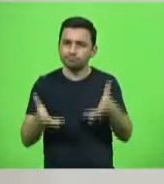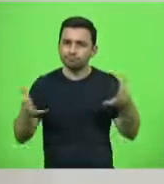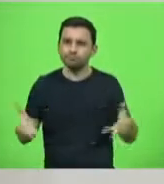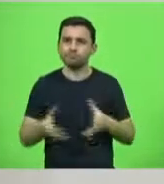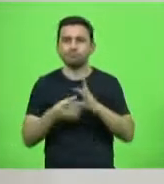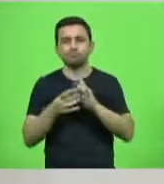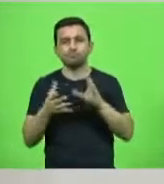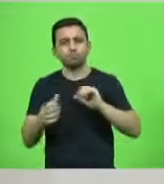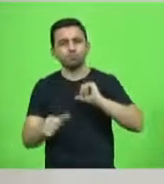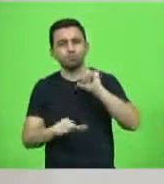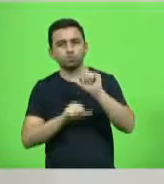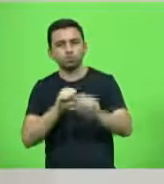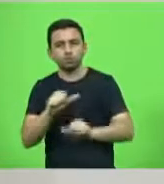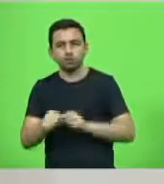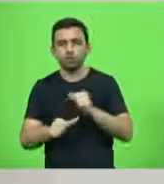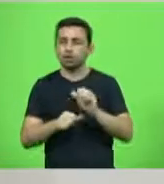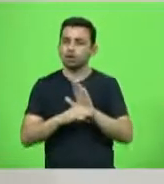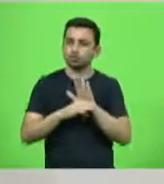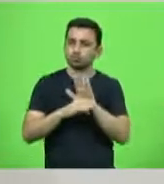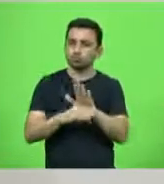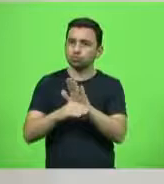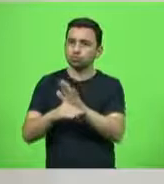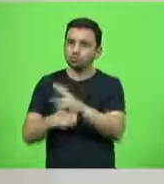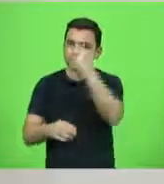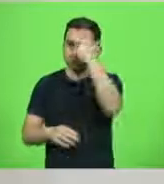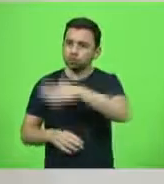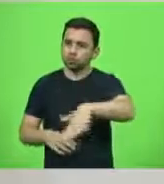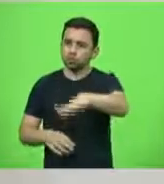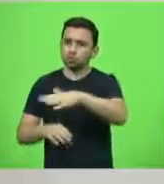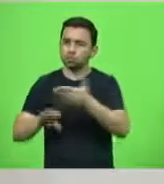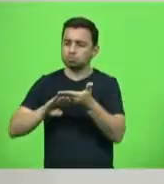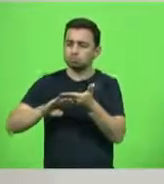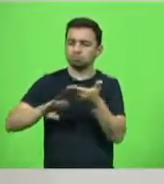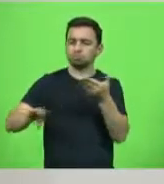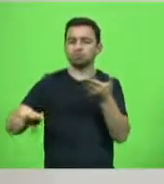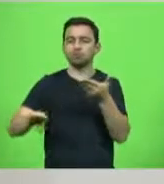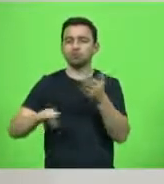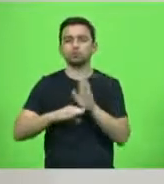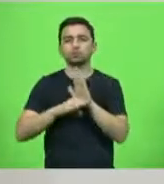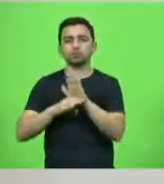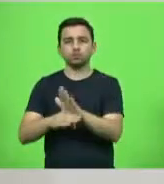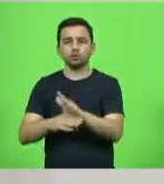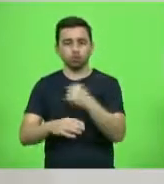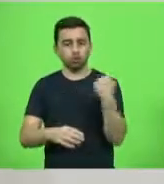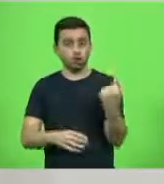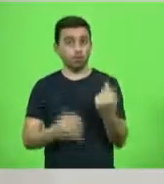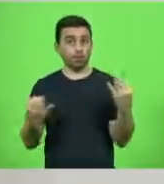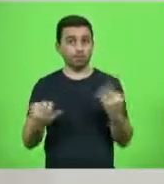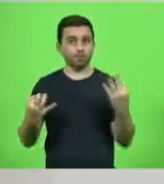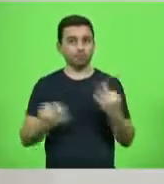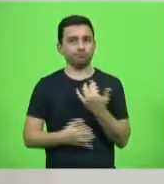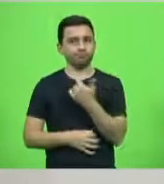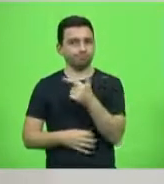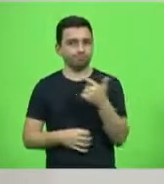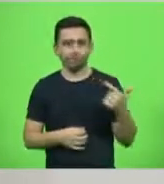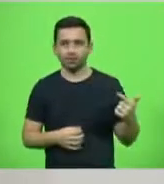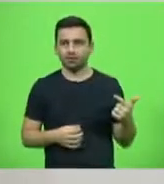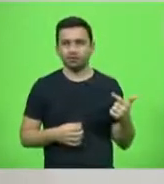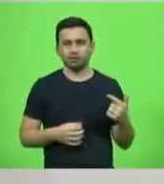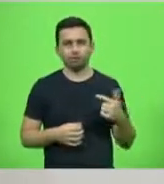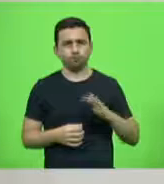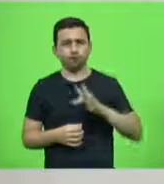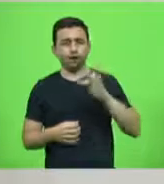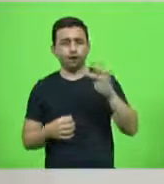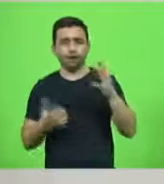ao dar voz e espaço aos que sempre foram excluídos. Não somos perfeitos, nem temos a pretensão de